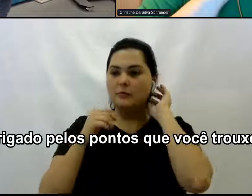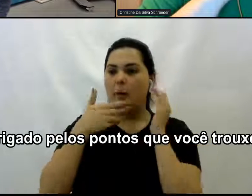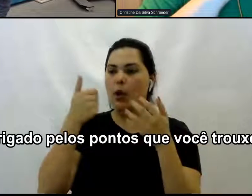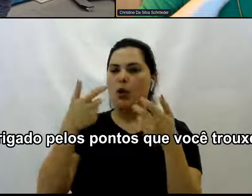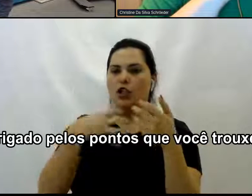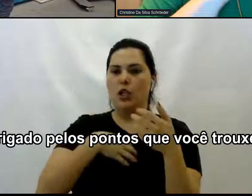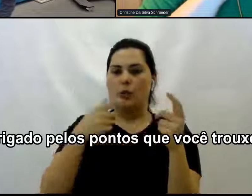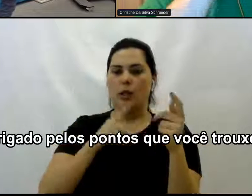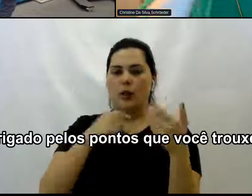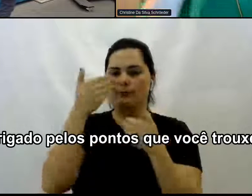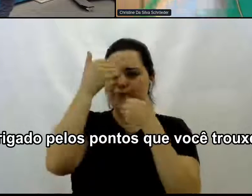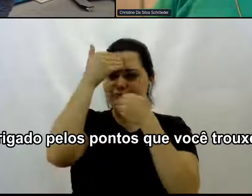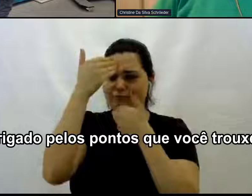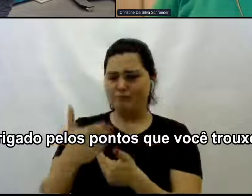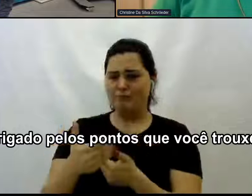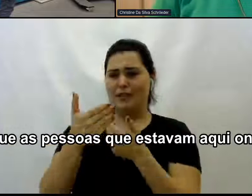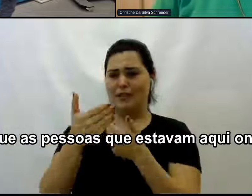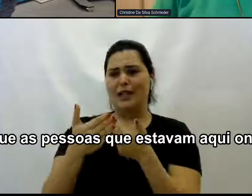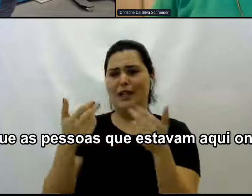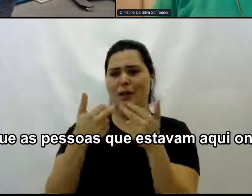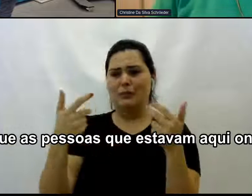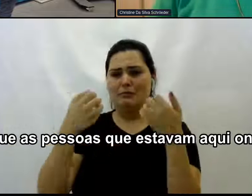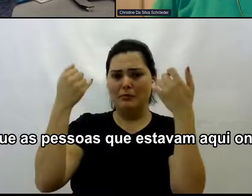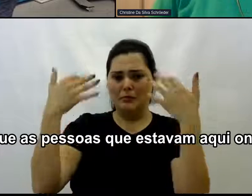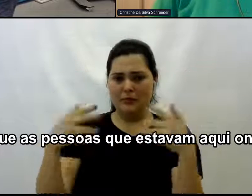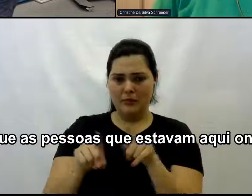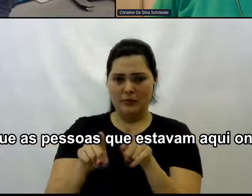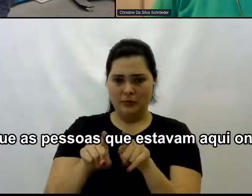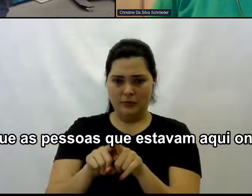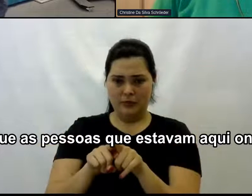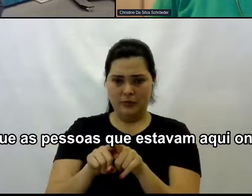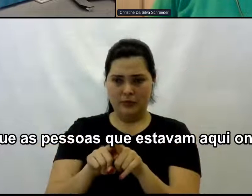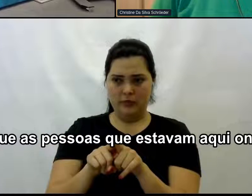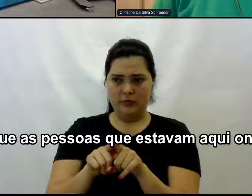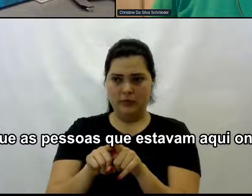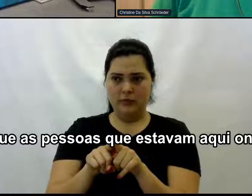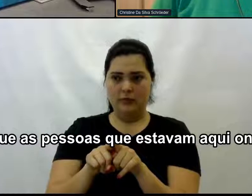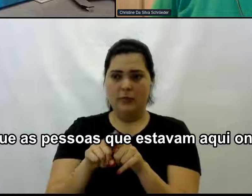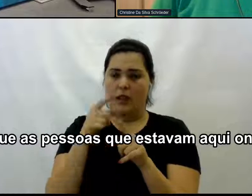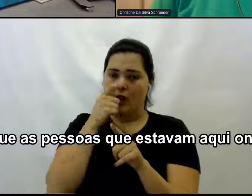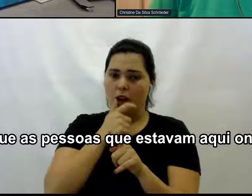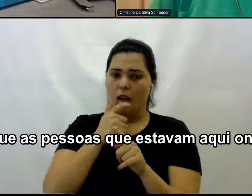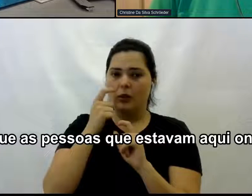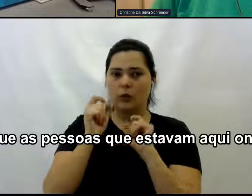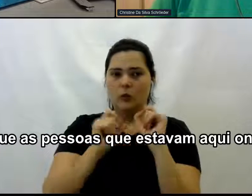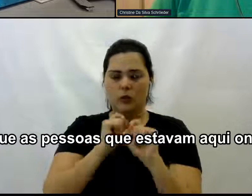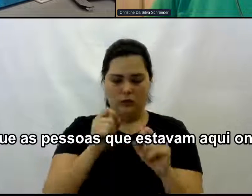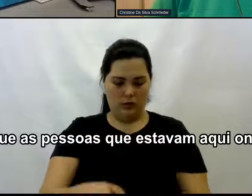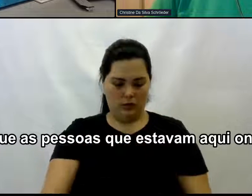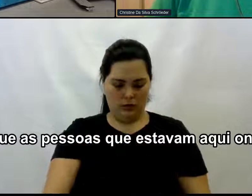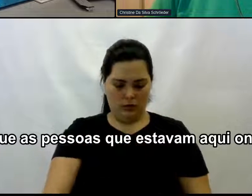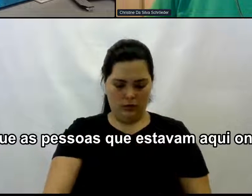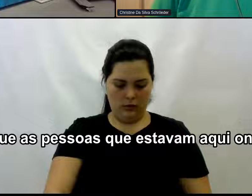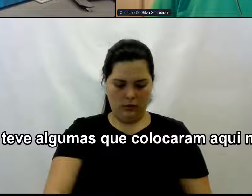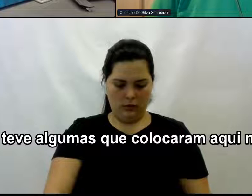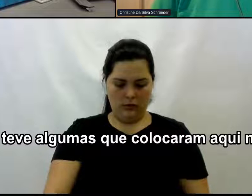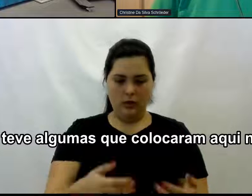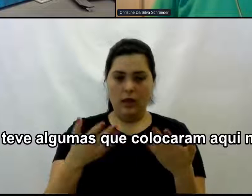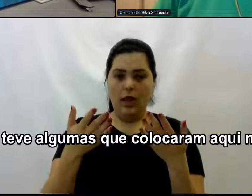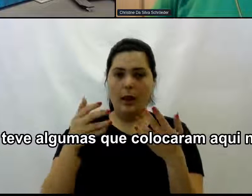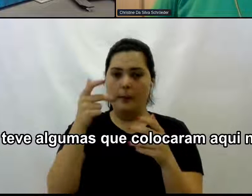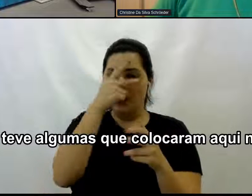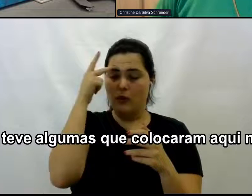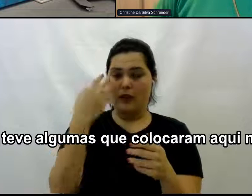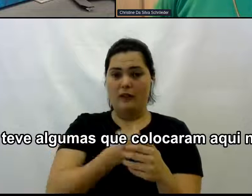Muito obrigado Pelos pontos Que você trouxe Aqui Acho que As pessoas Que estavam Aqui